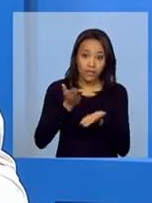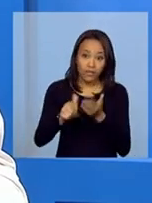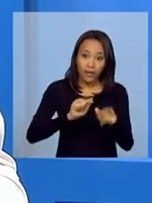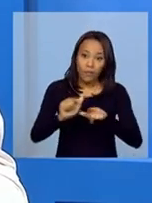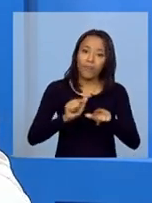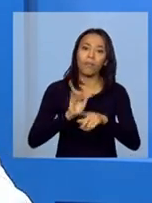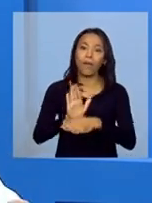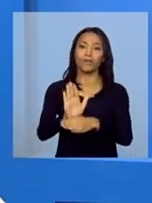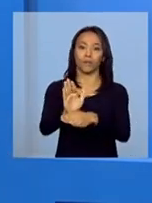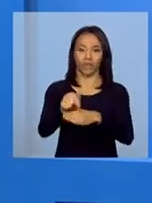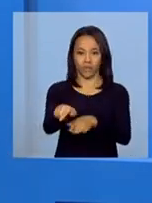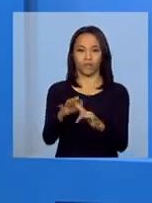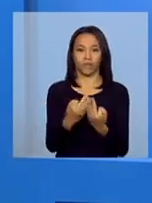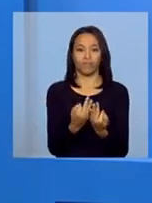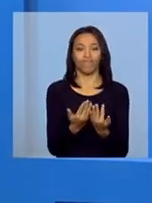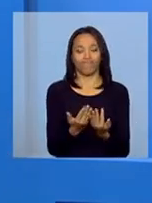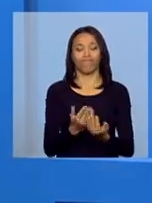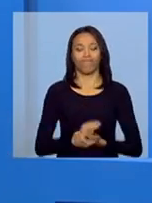Exatamente.